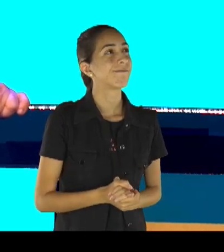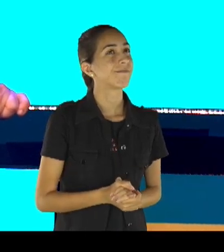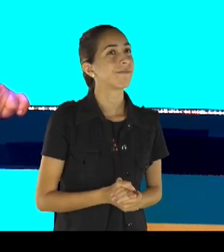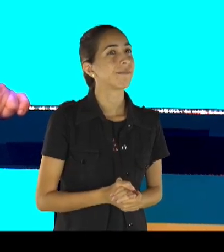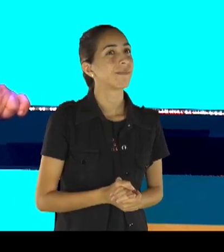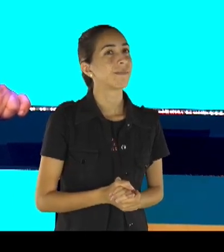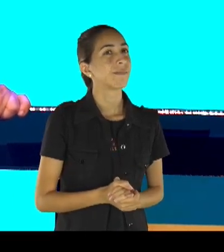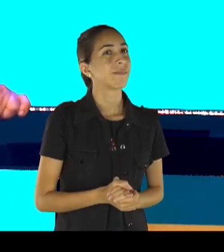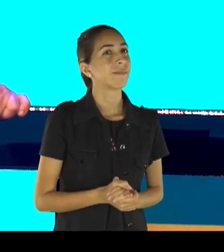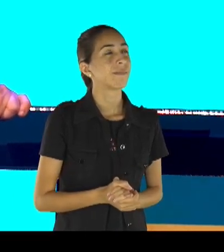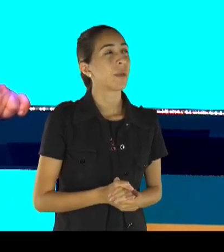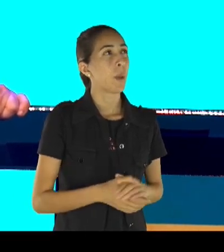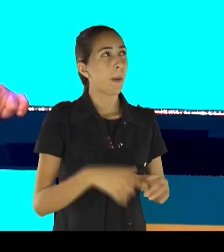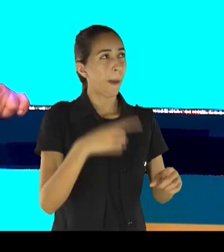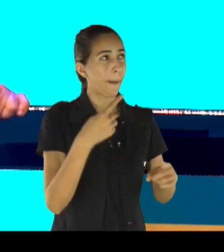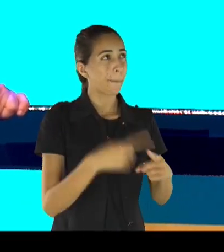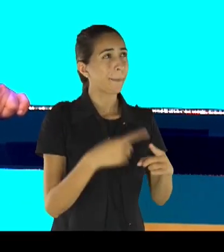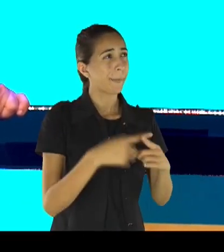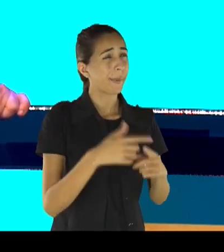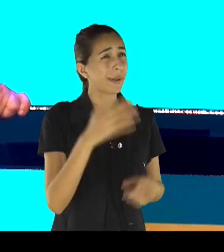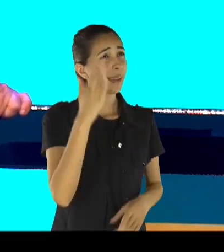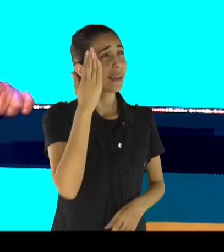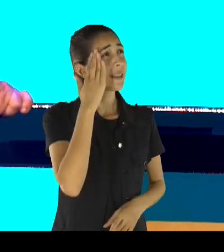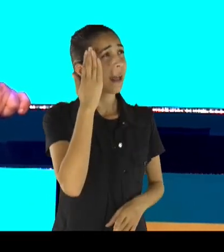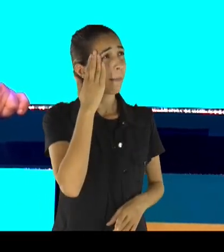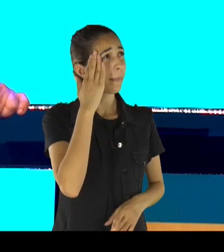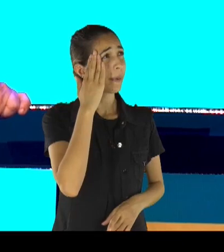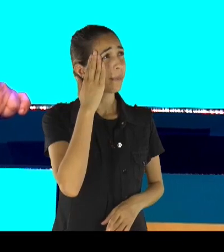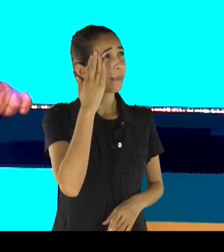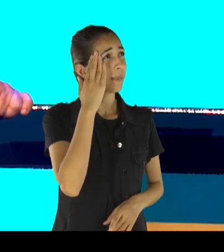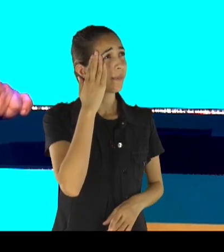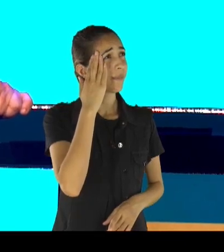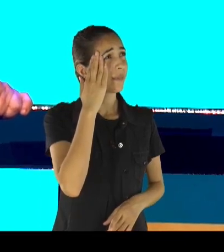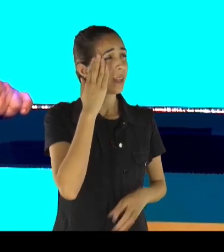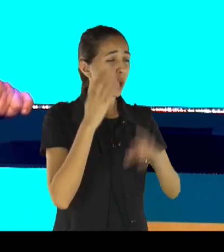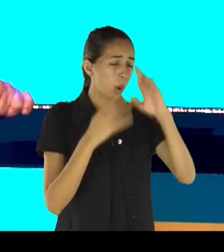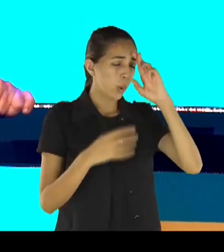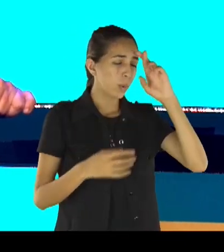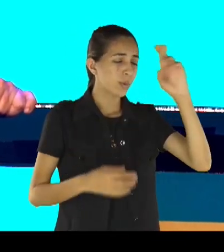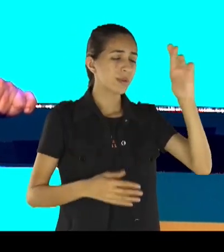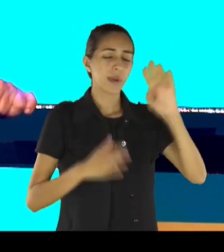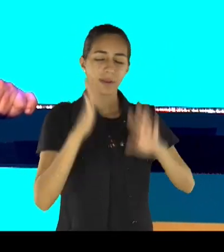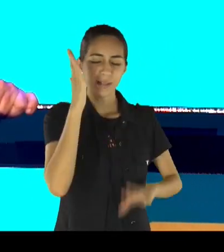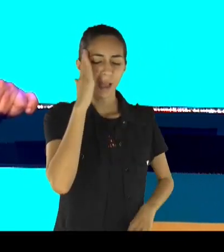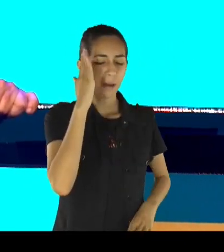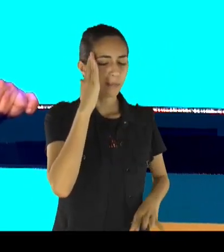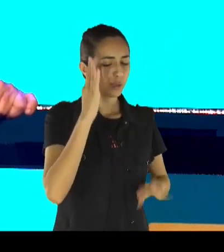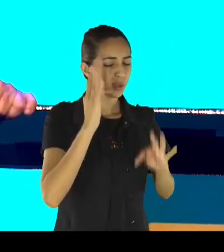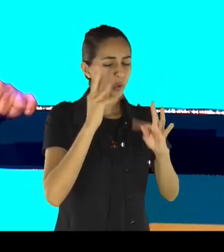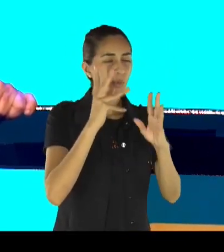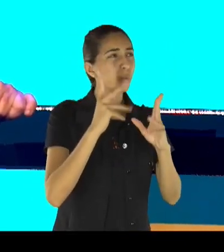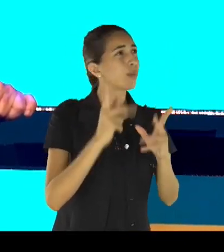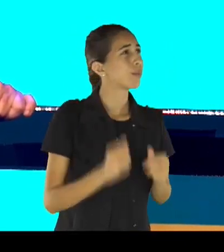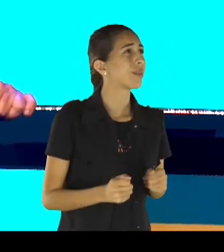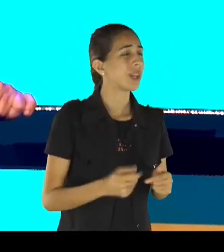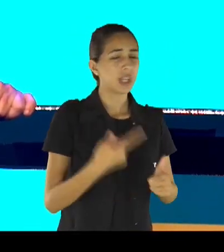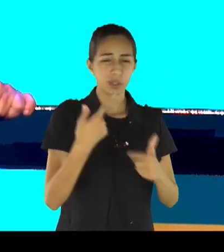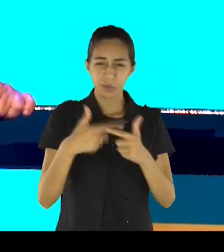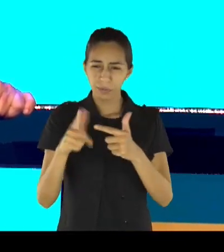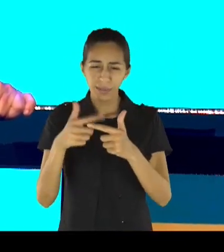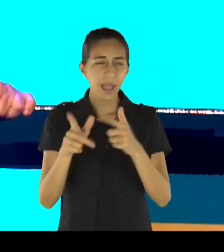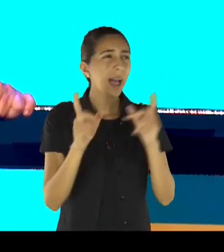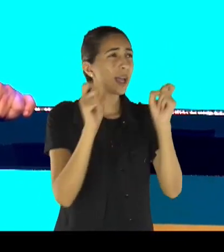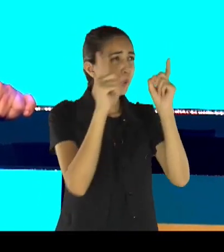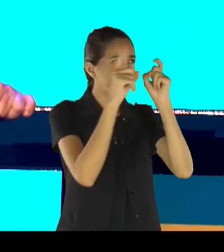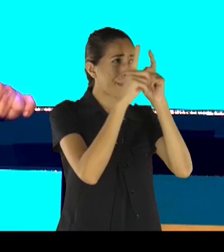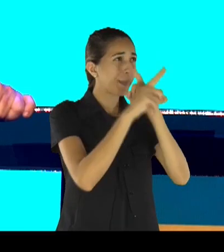que preveu, todas essas coisas, que falou, que pode ser a batalha que for, pode ser a dificuldade que for, o Senhor vai estar conosco,